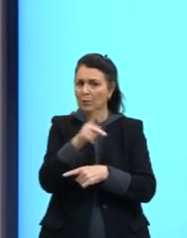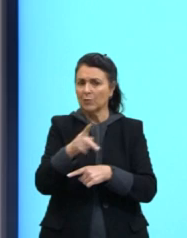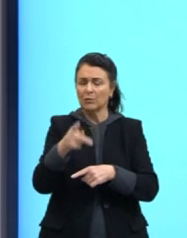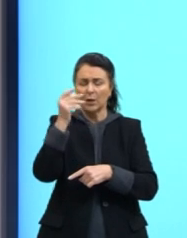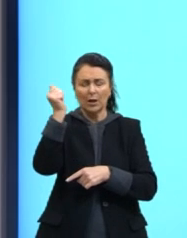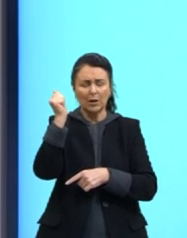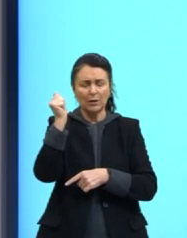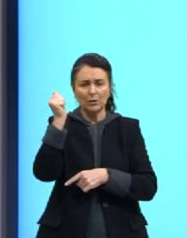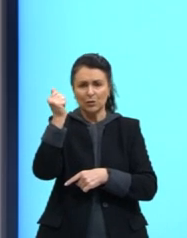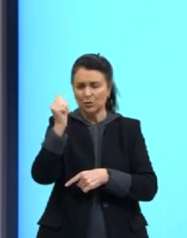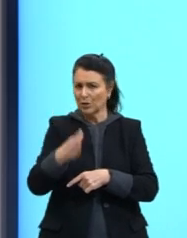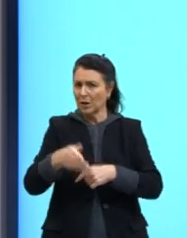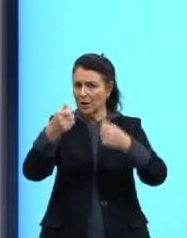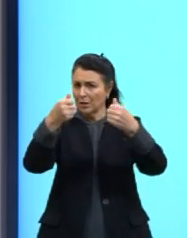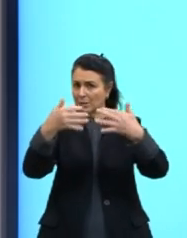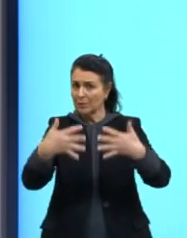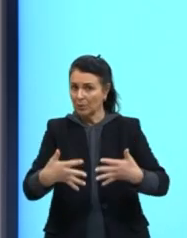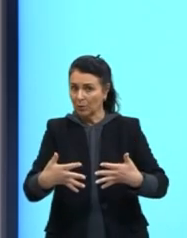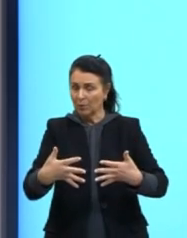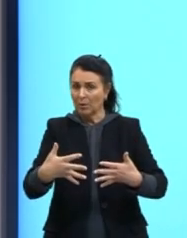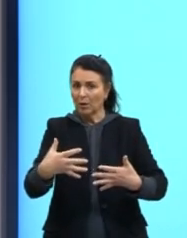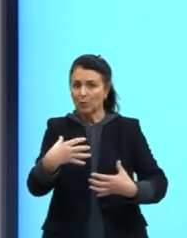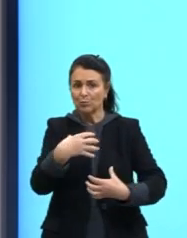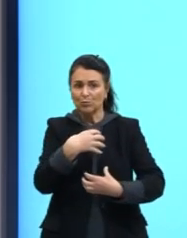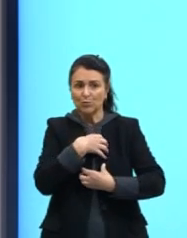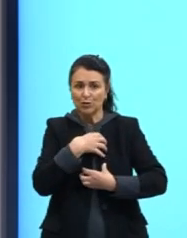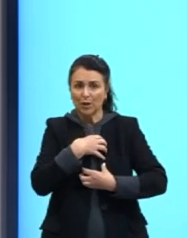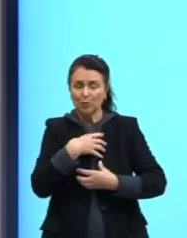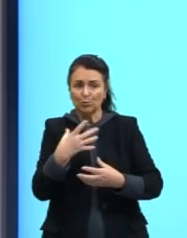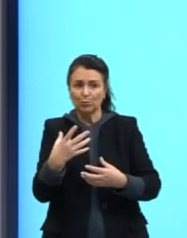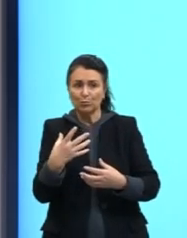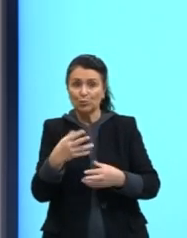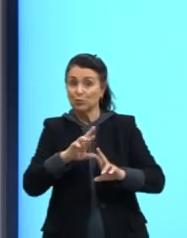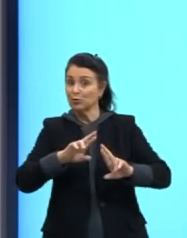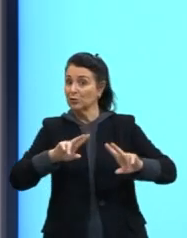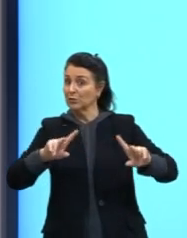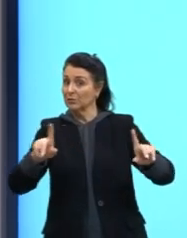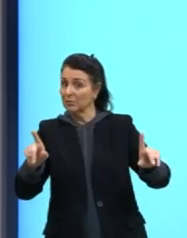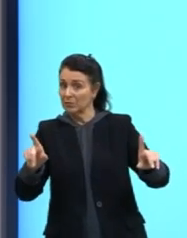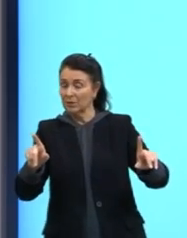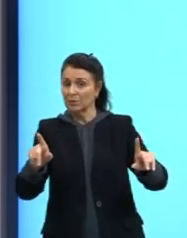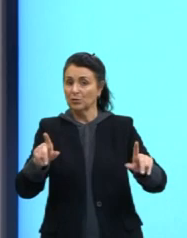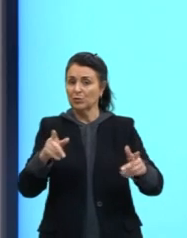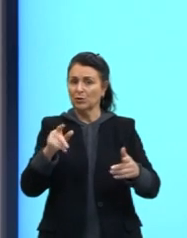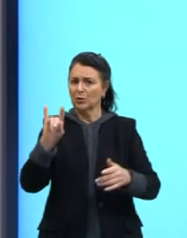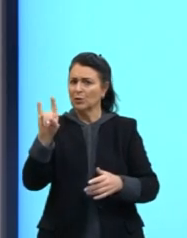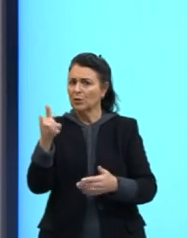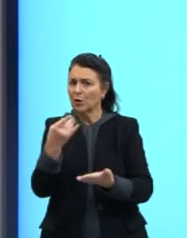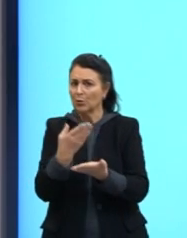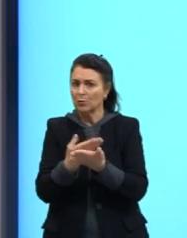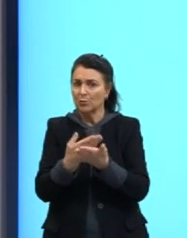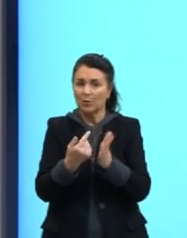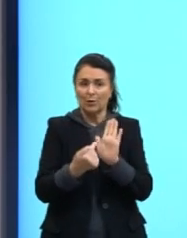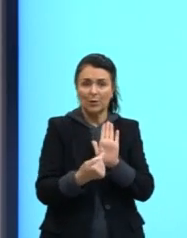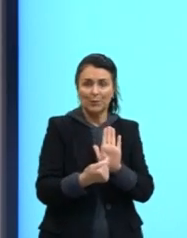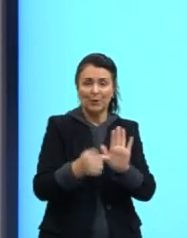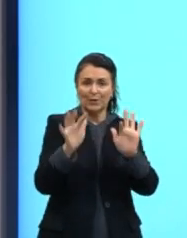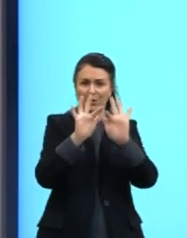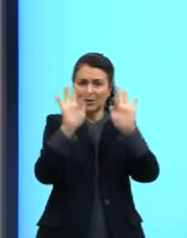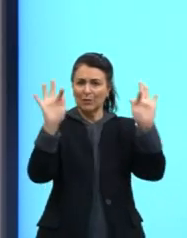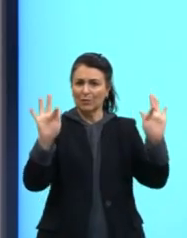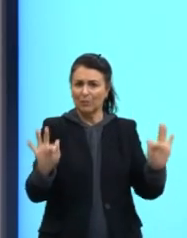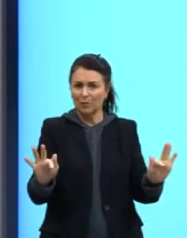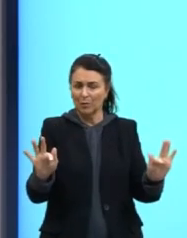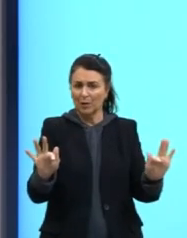é uma demonstração análoga à que a gente fez na última aula que mostra que, na verdade, essa fórmula não é uma